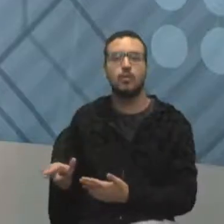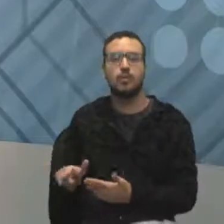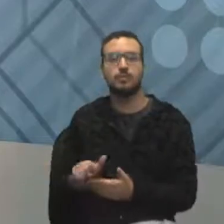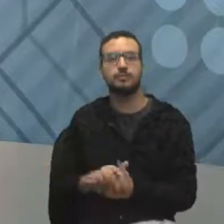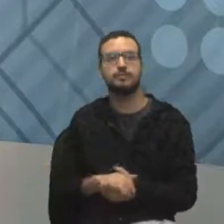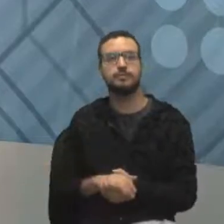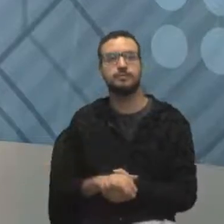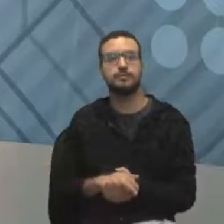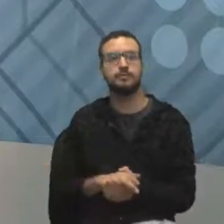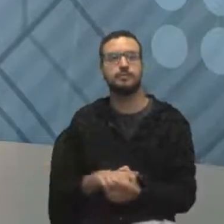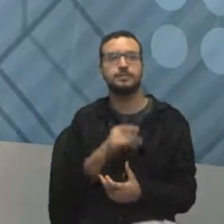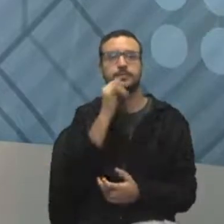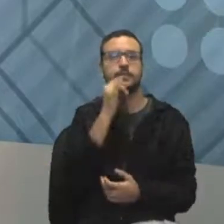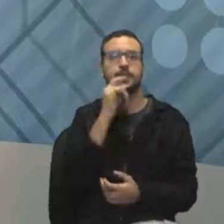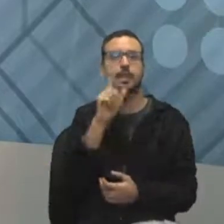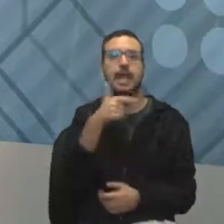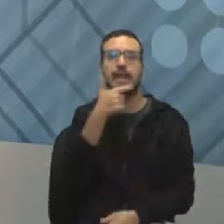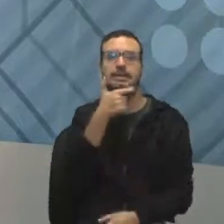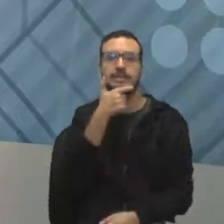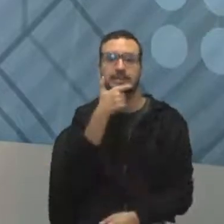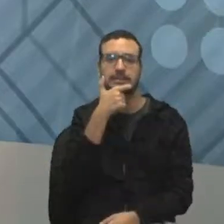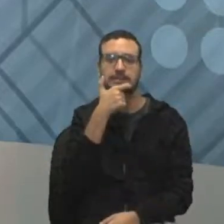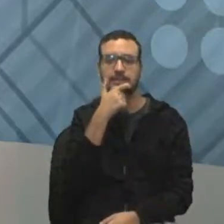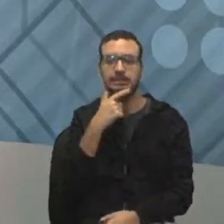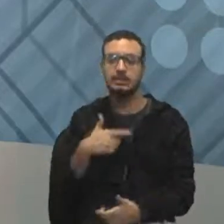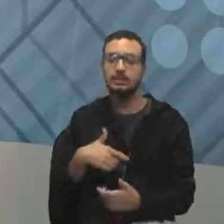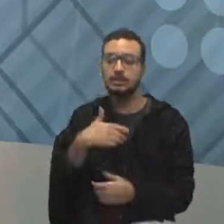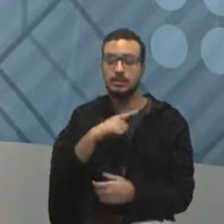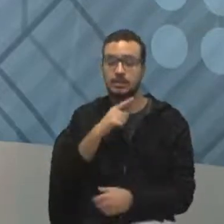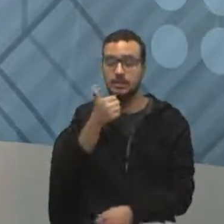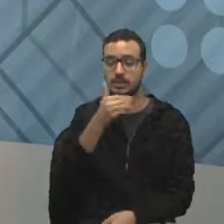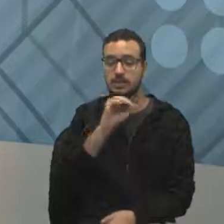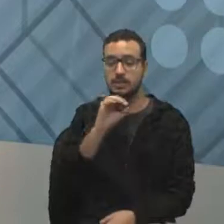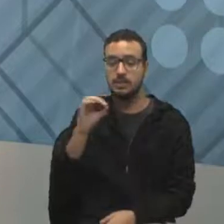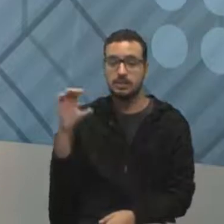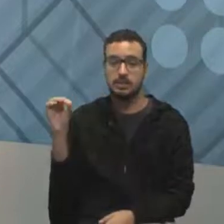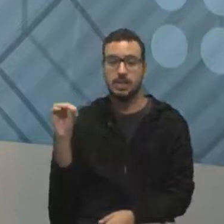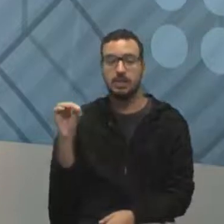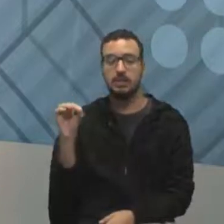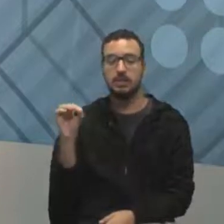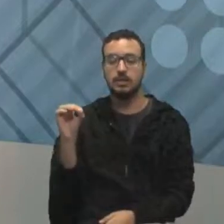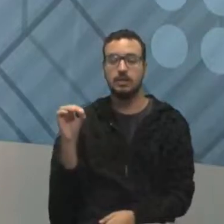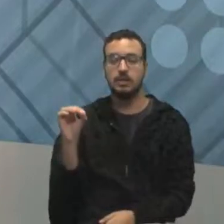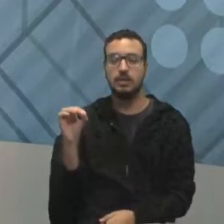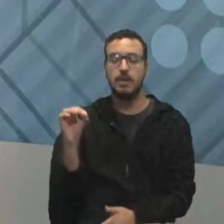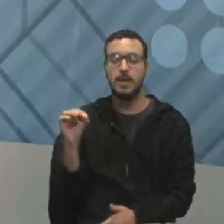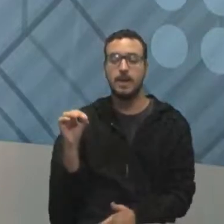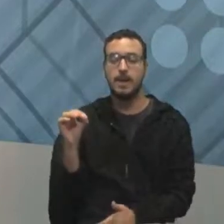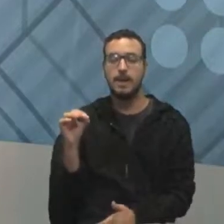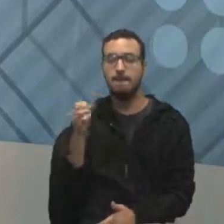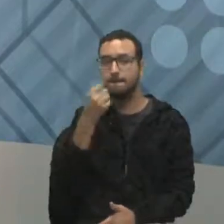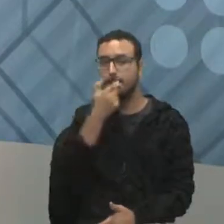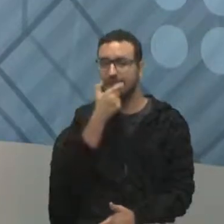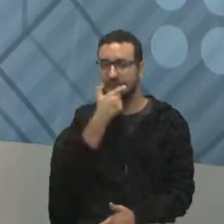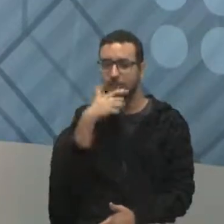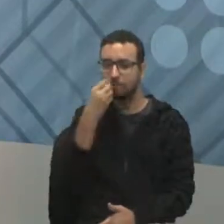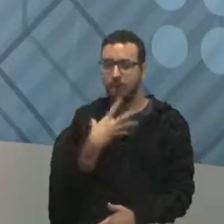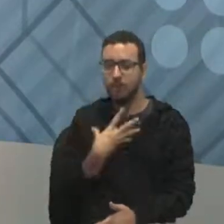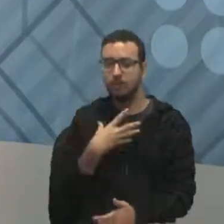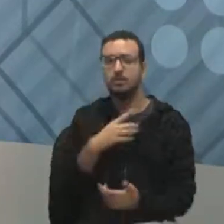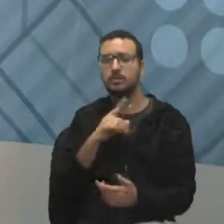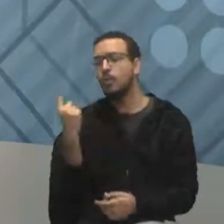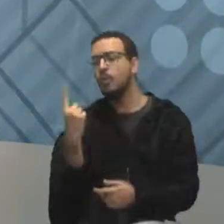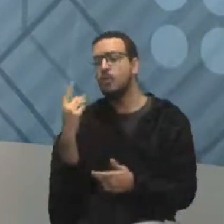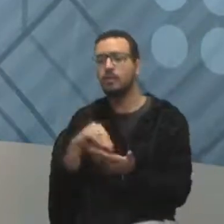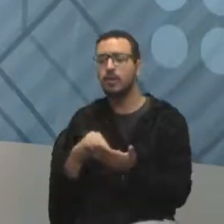tá? Estou lançando lá um lote de biscoitos, a cada 100 biscoitos sai um sem recheio. Ah, meu Deus, e agora? Como é que a gente faz? Com